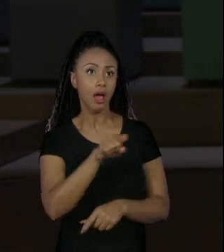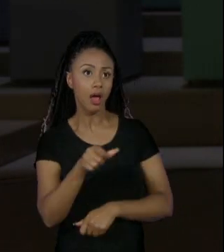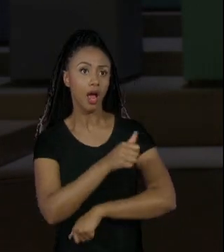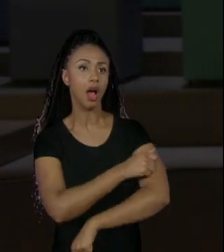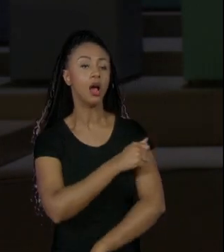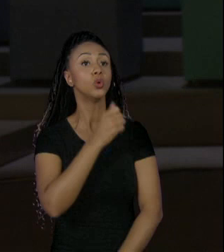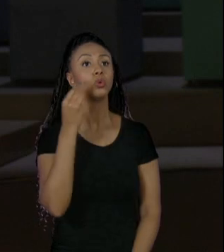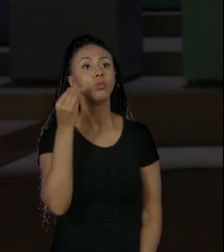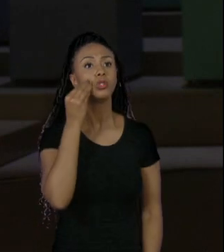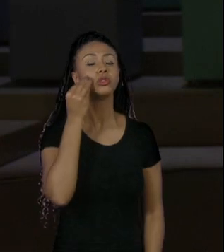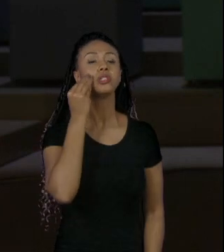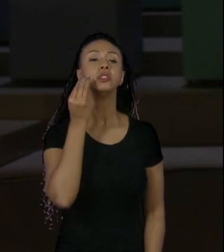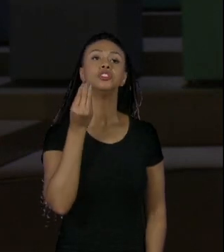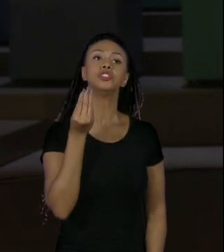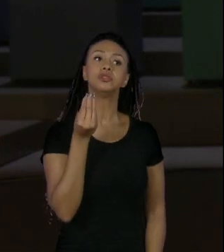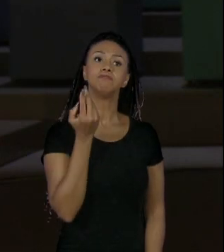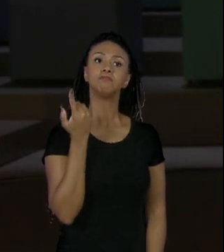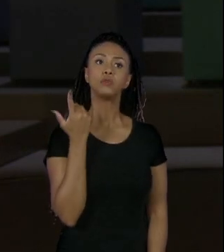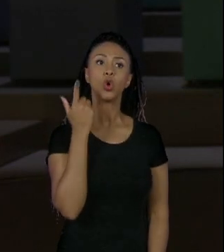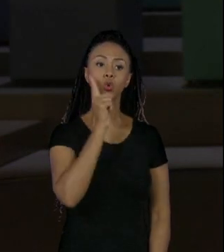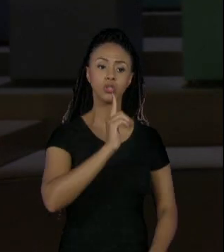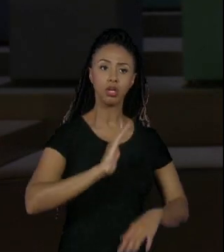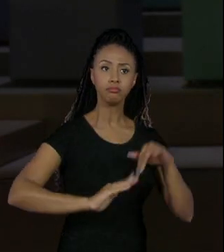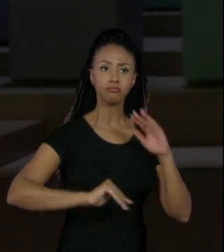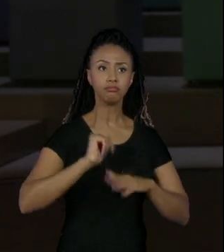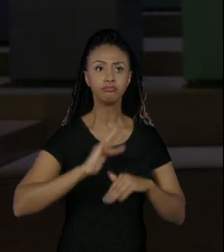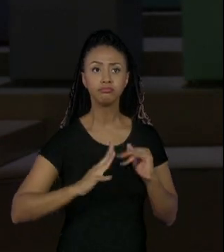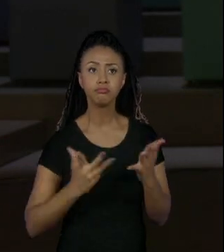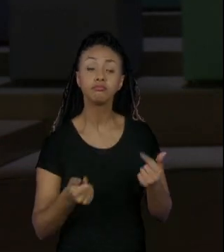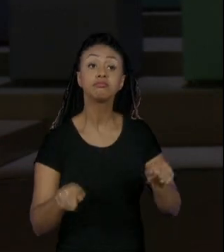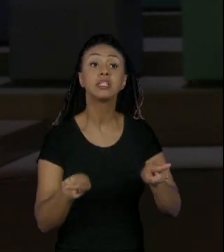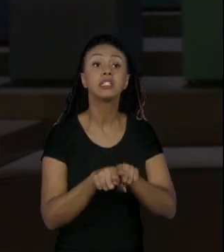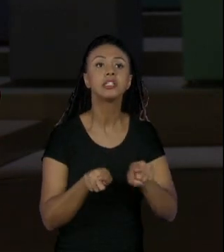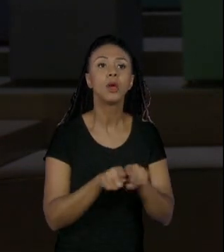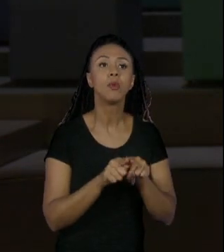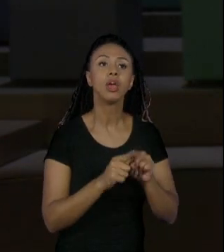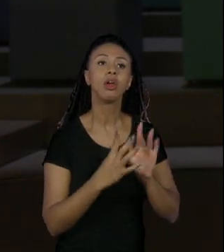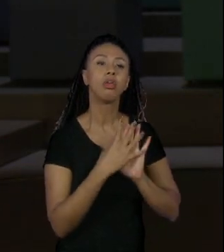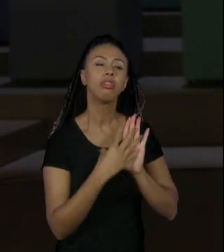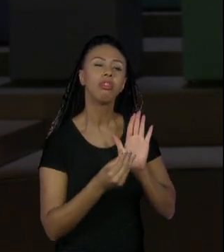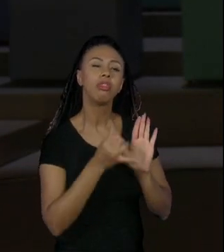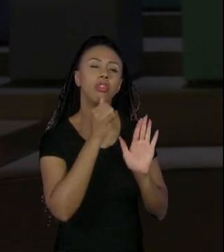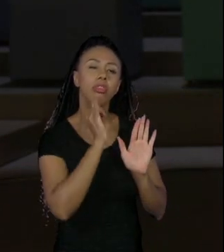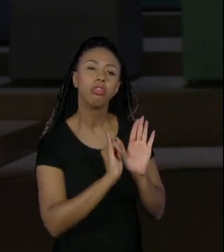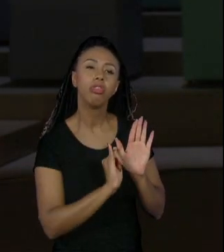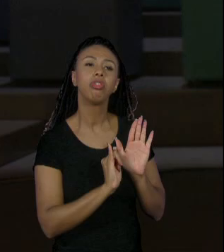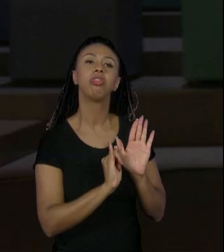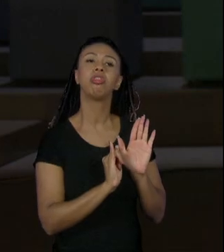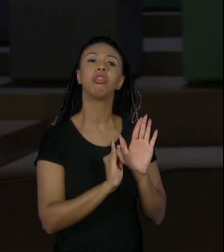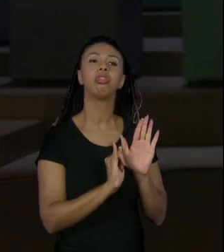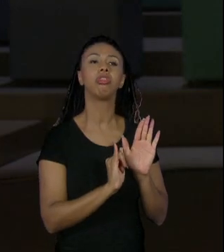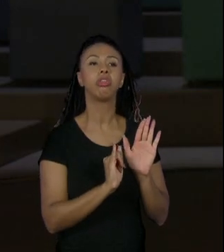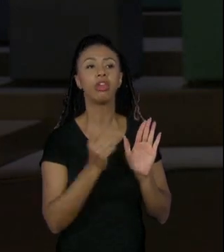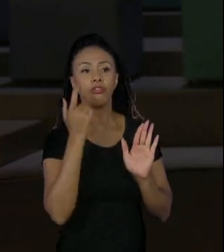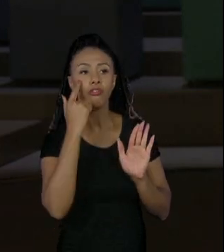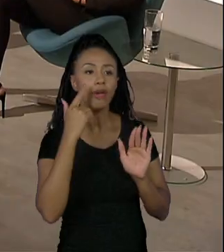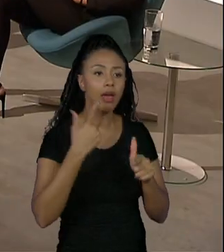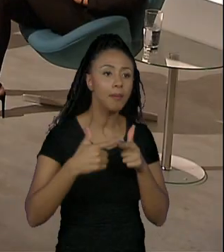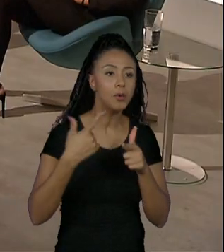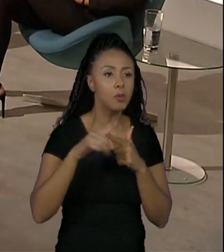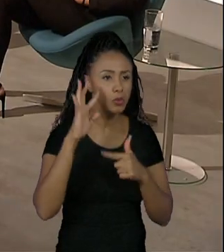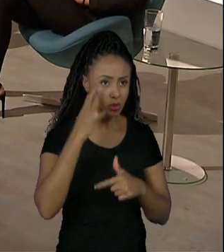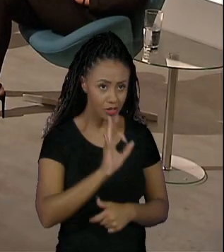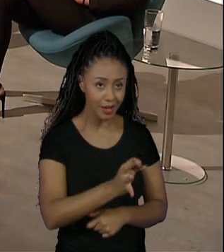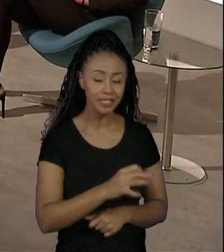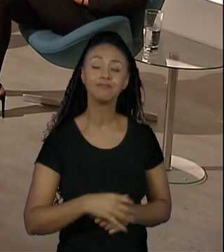desenvolver protótipos, localizar problemas, encontrar soluções, né, professora Simone? É isso mesmo,